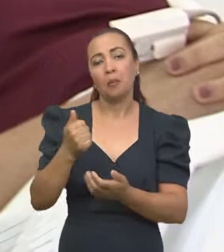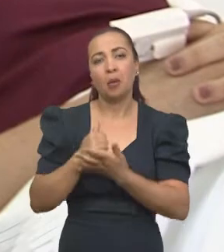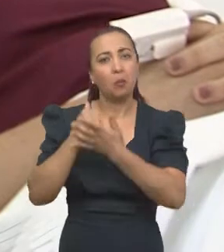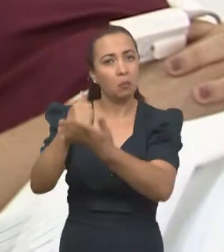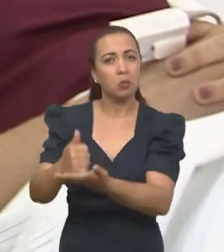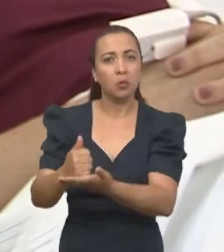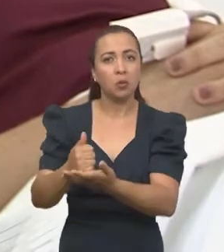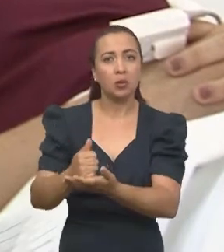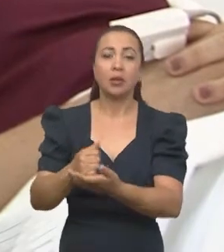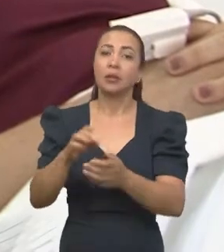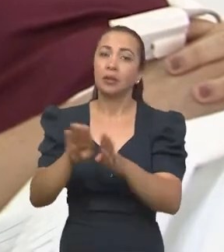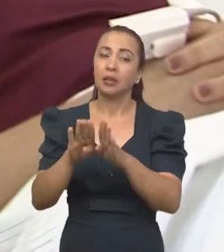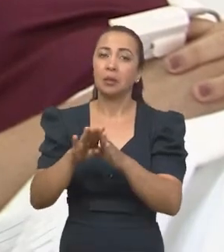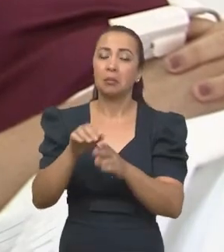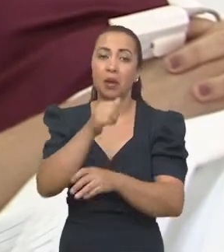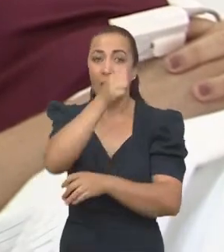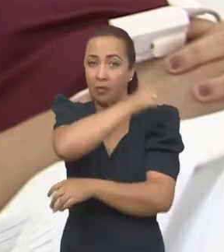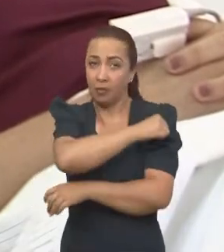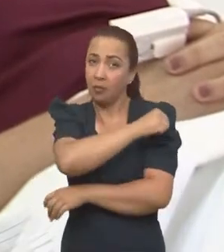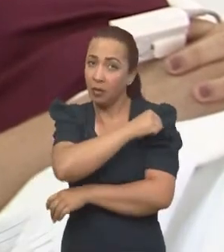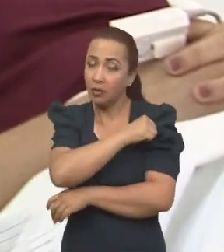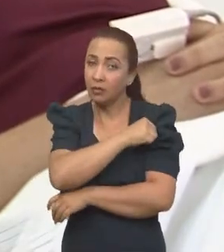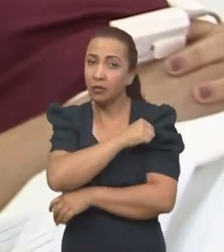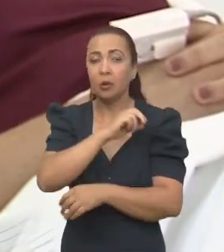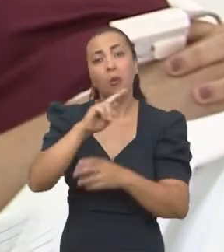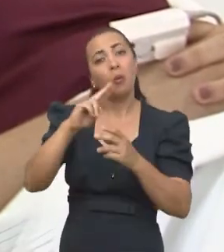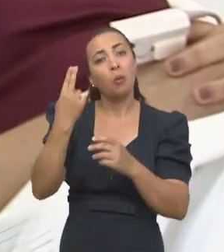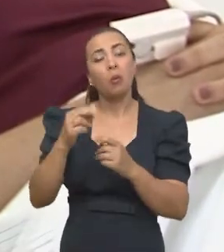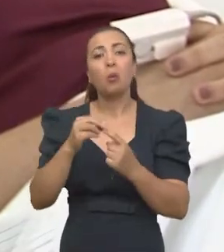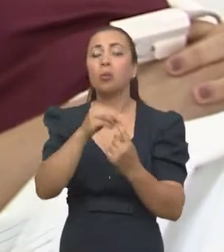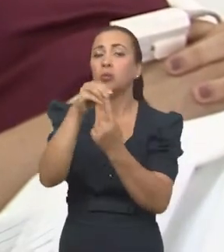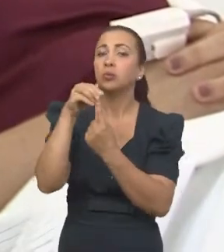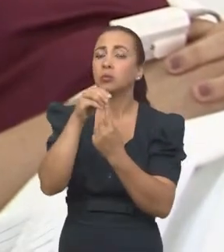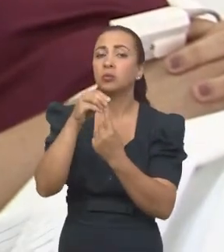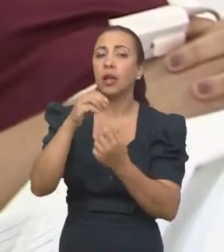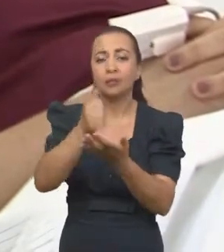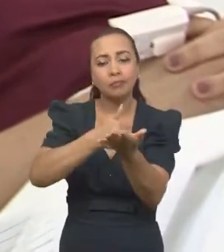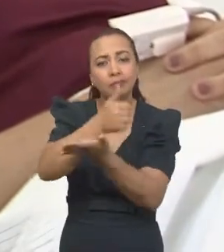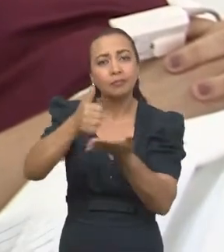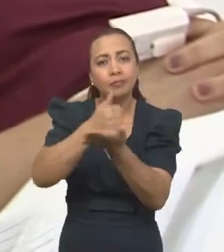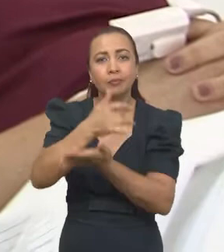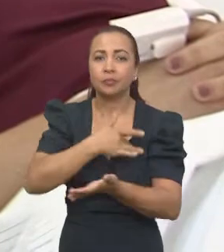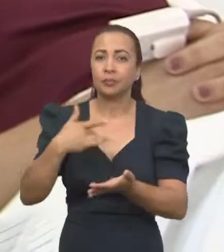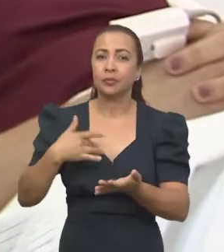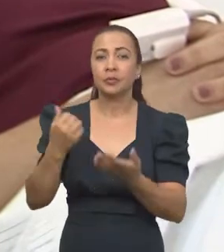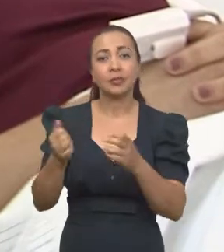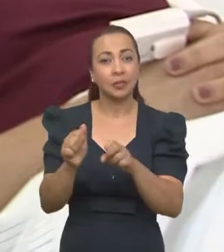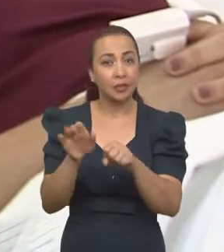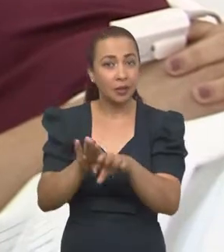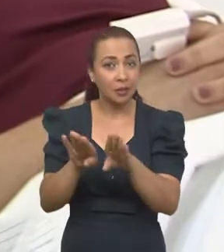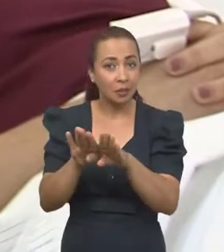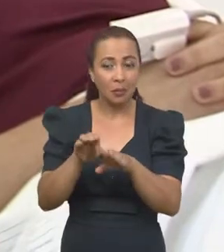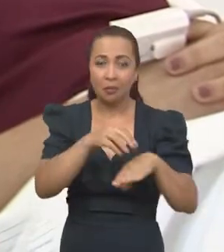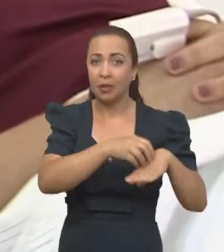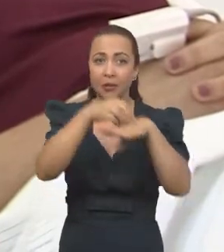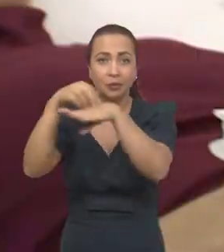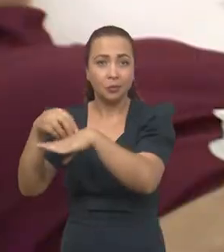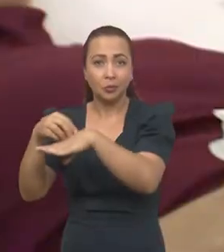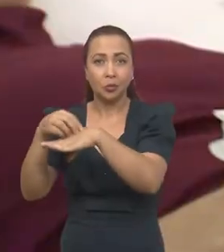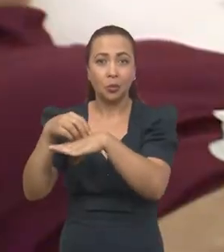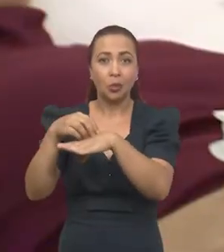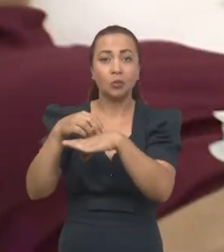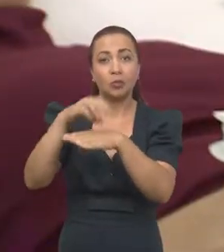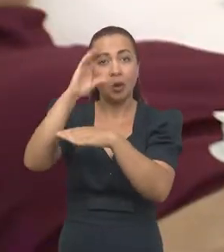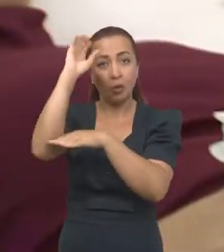melhor, em enfermarias ou ainda em unidades básicas de saúde e também para transporte dos pacientes em ambulâncias.